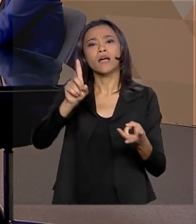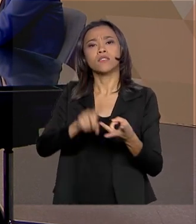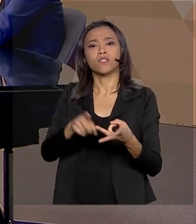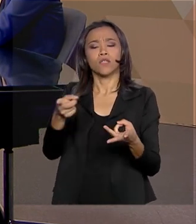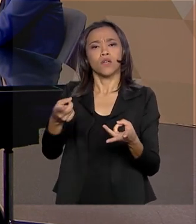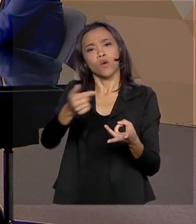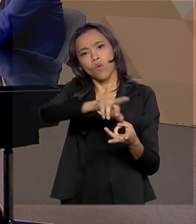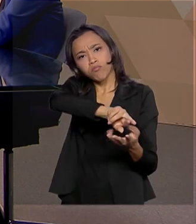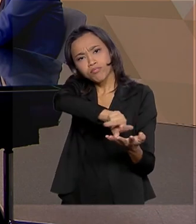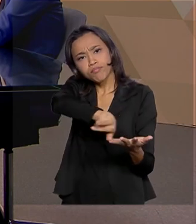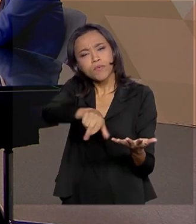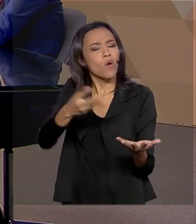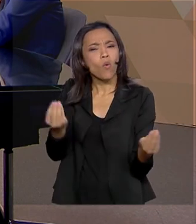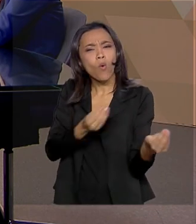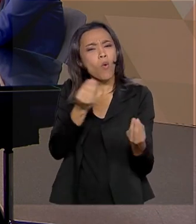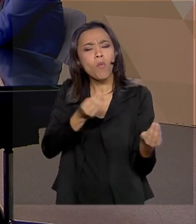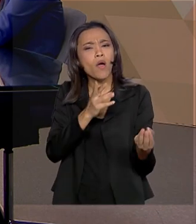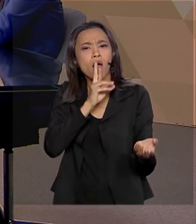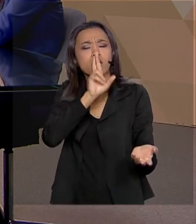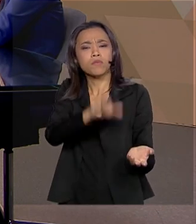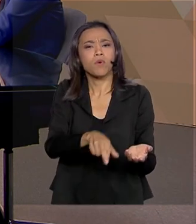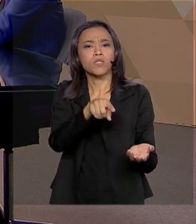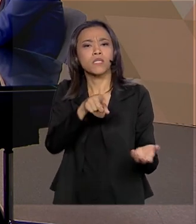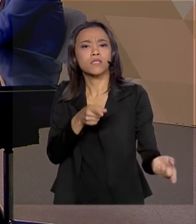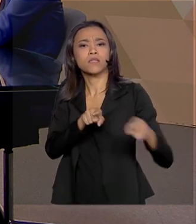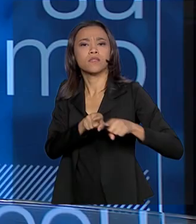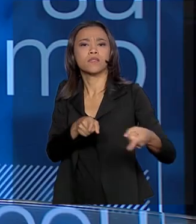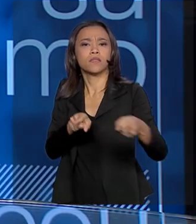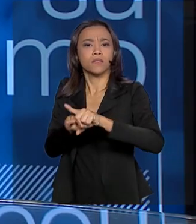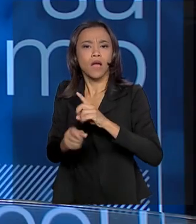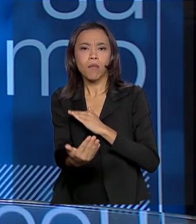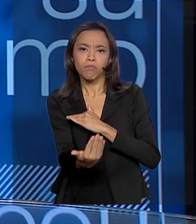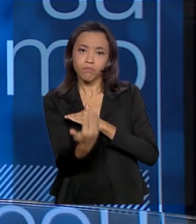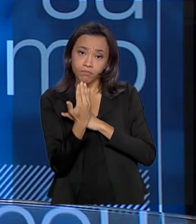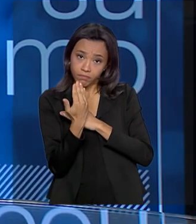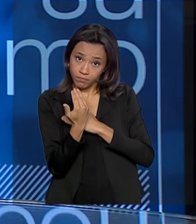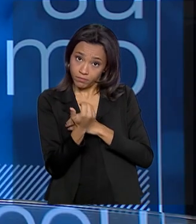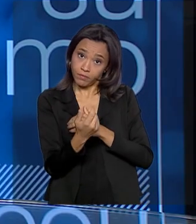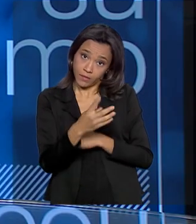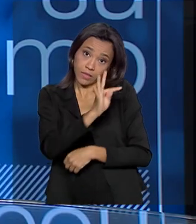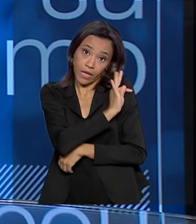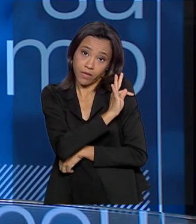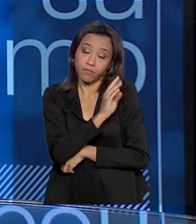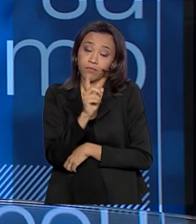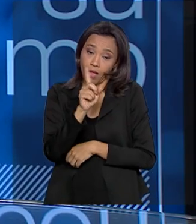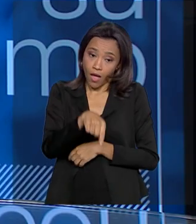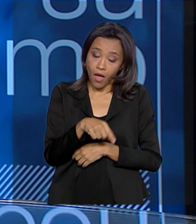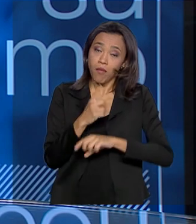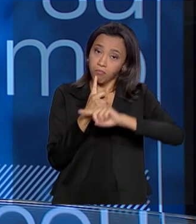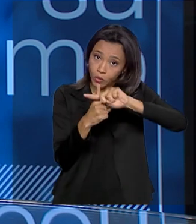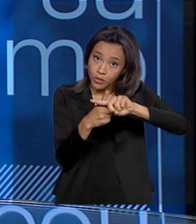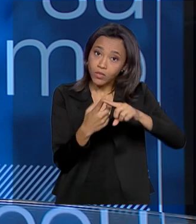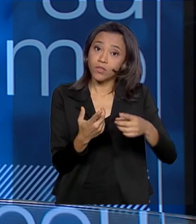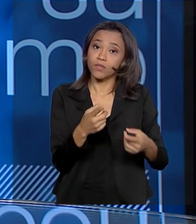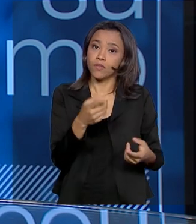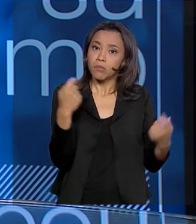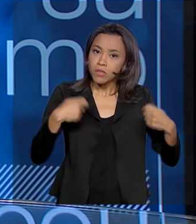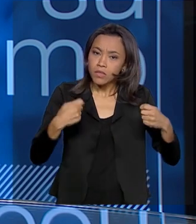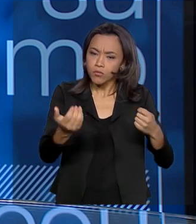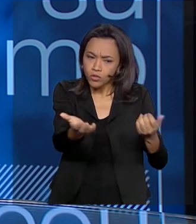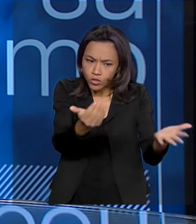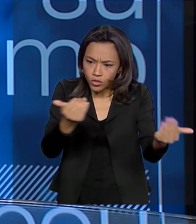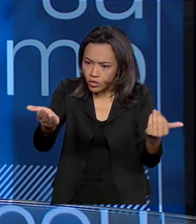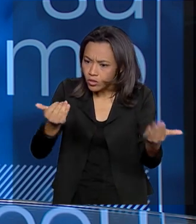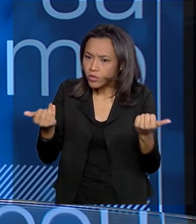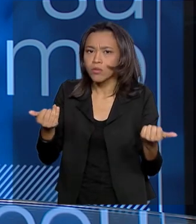resultados desses acordos de cooperação técnica? São bastante positivos. Então, nós temos que envolver os diversos atores.